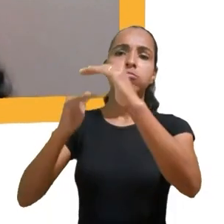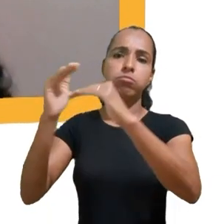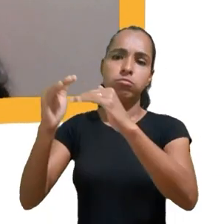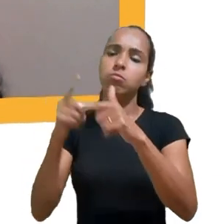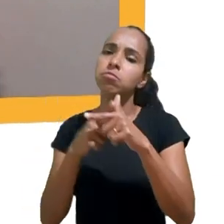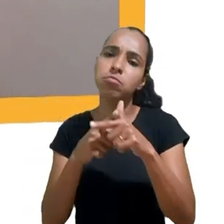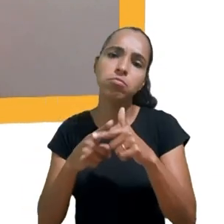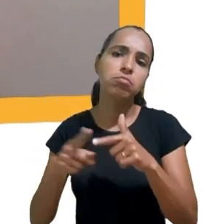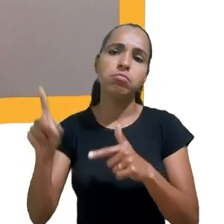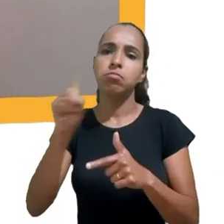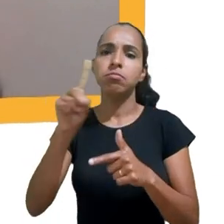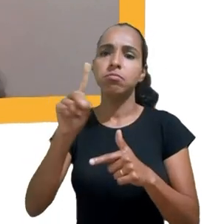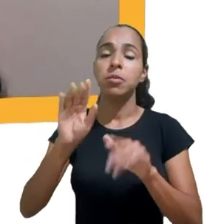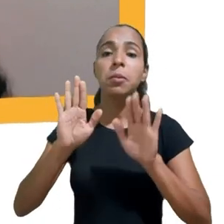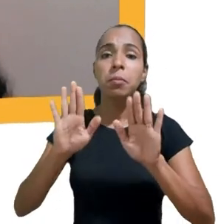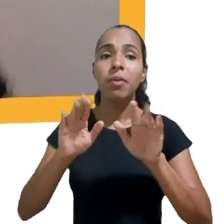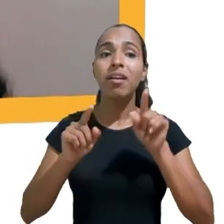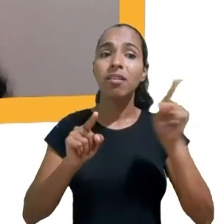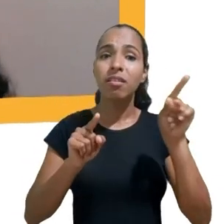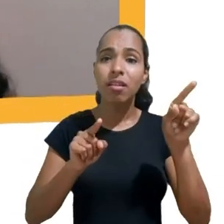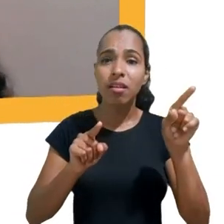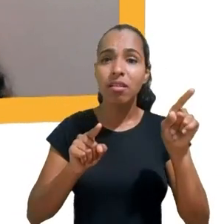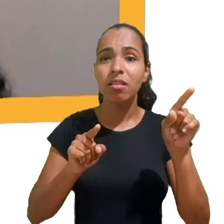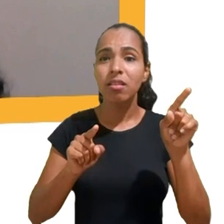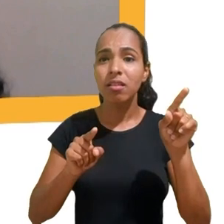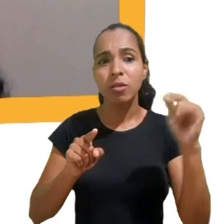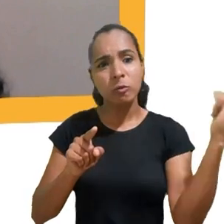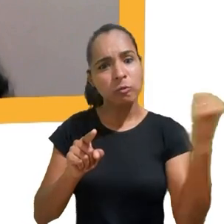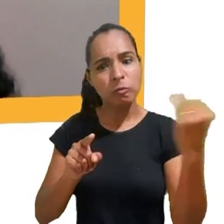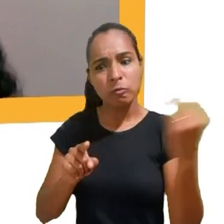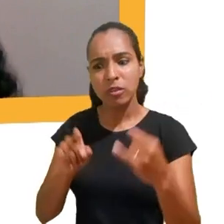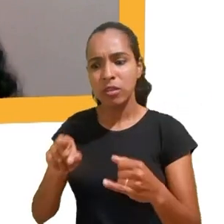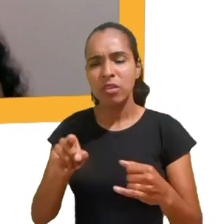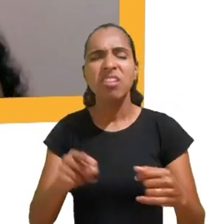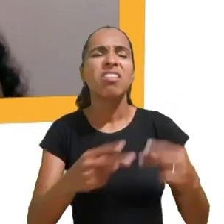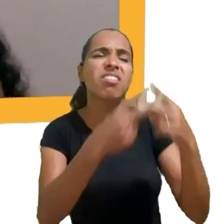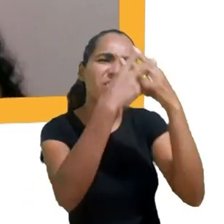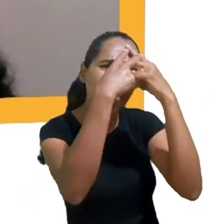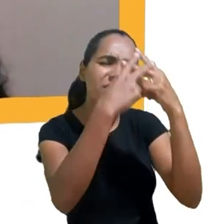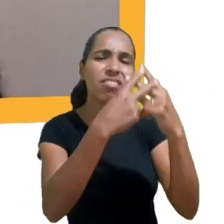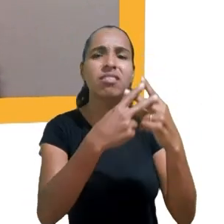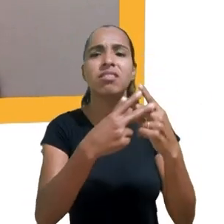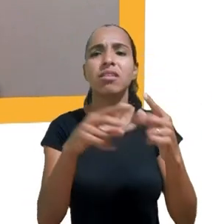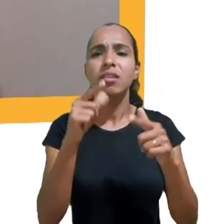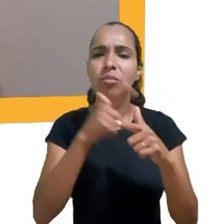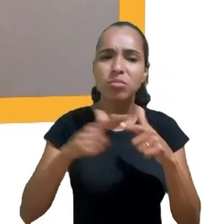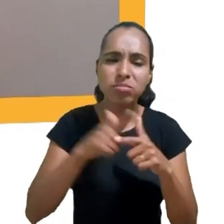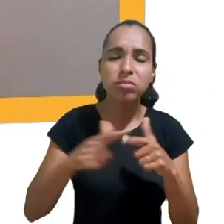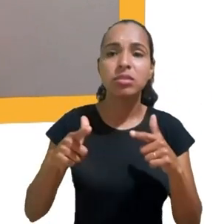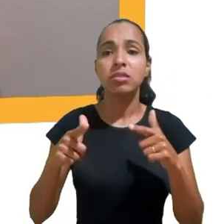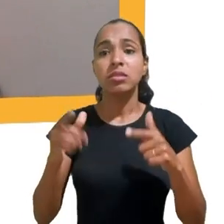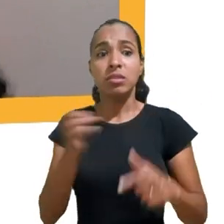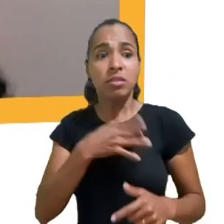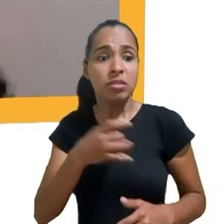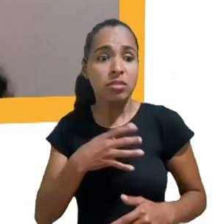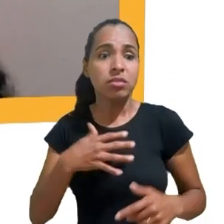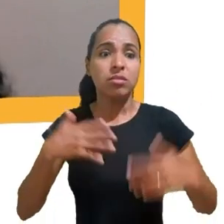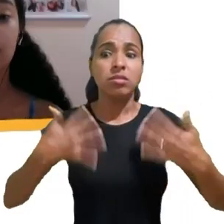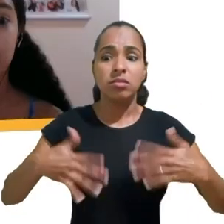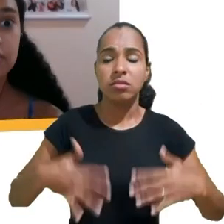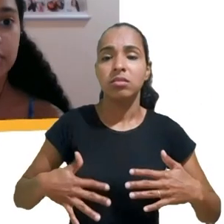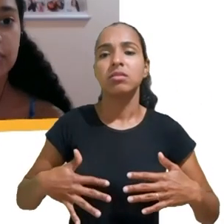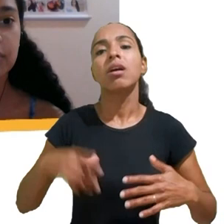está transformando essa criança numa criança traumática, numa criança que cresce com medos, eu acho que isso sim já é um problema.